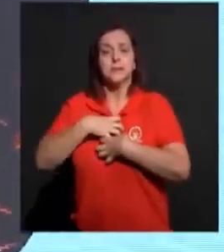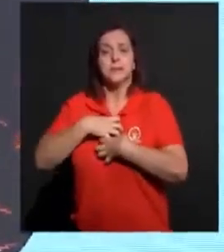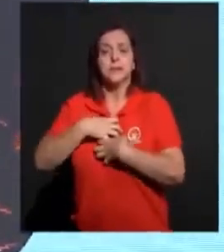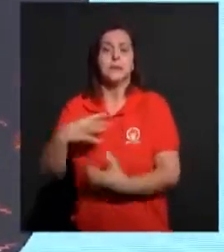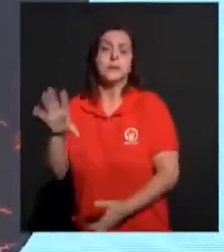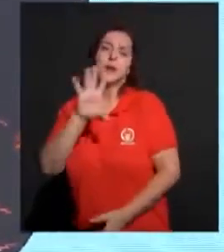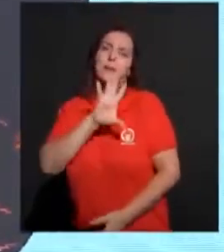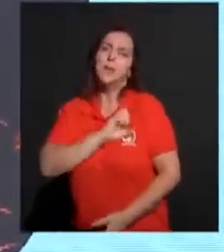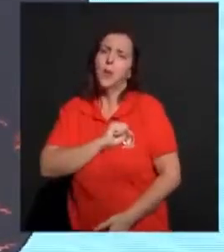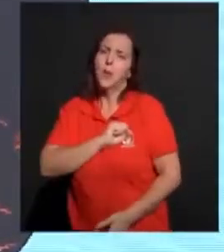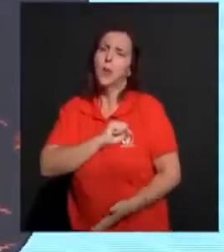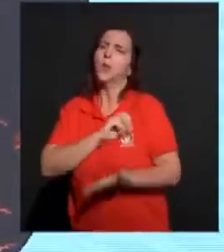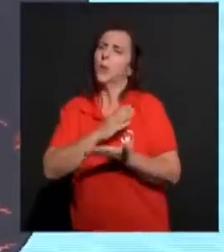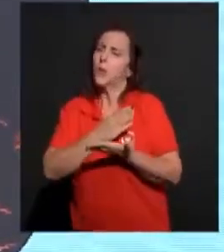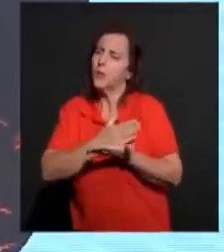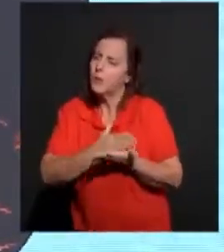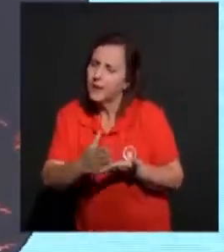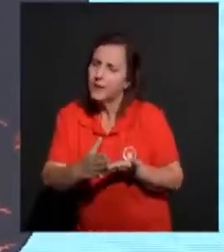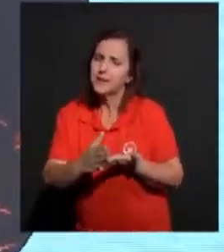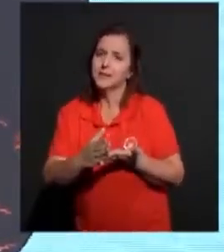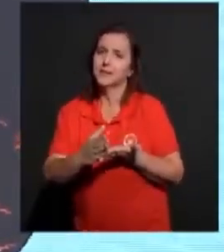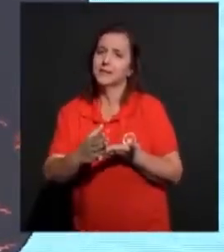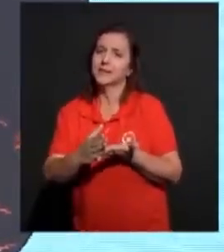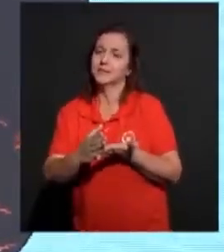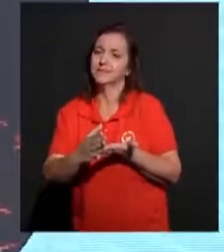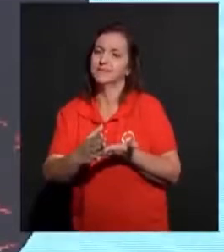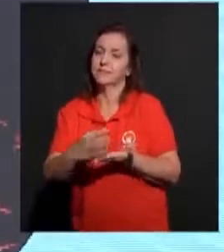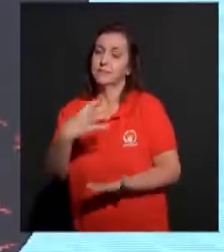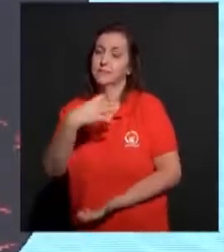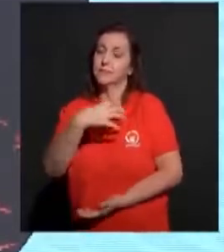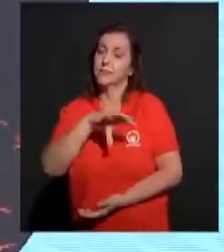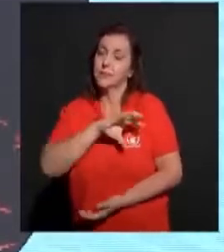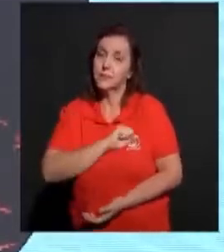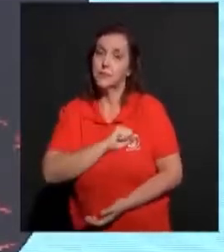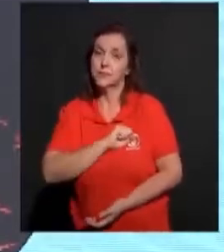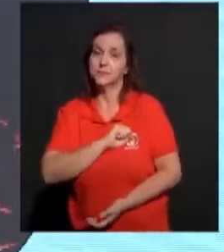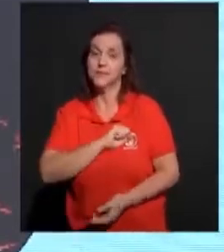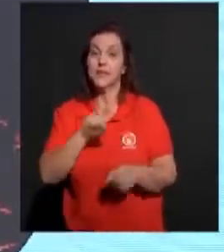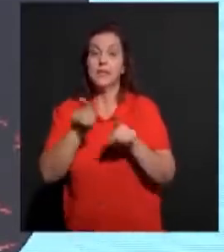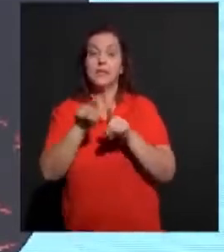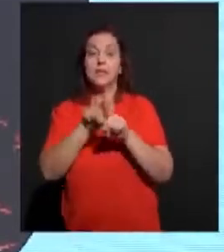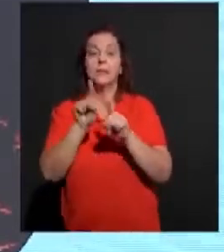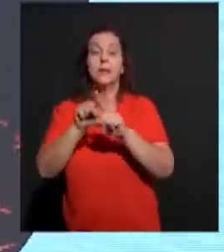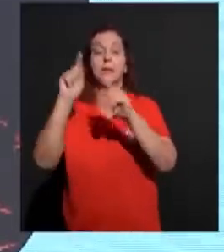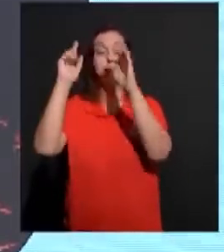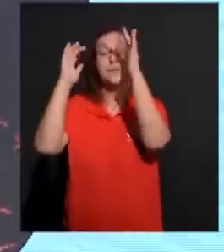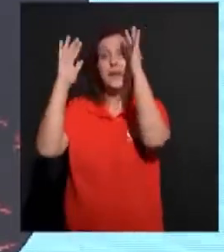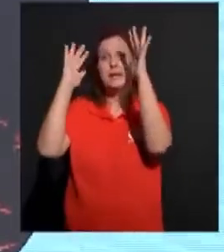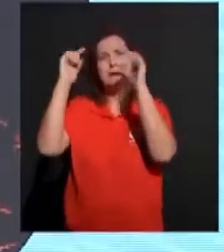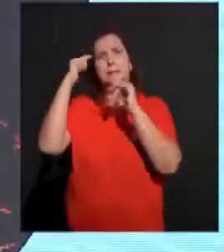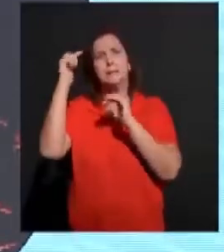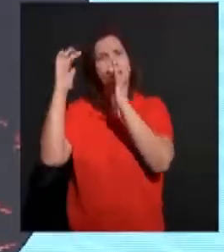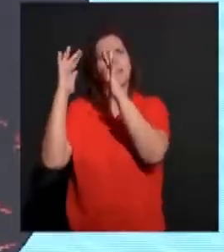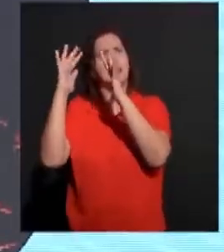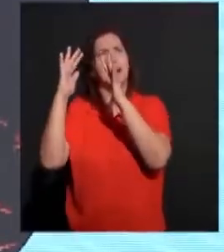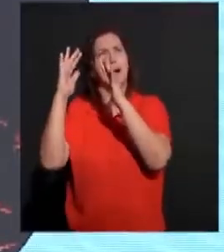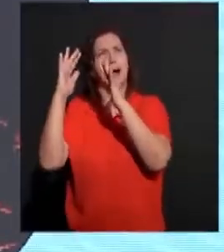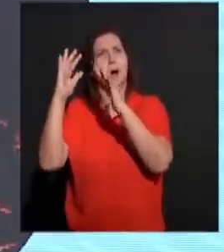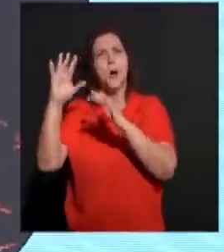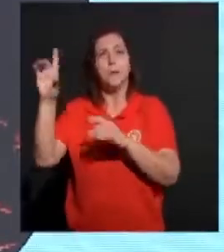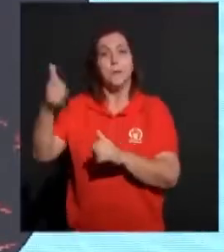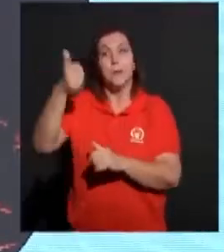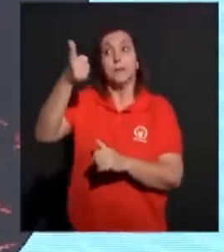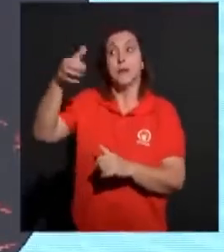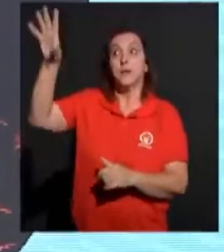Sempre se inicia em amor. E eu quero te dar uma outra reflexão. O amor não começa por nós, o amor começa dele.